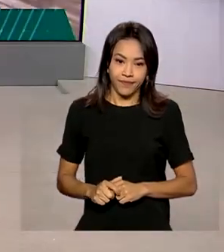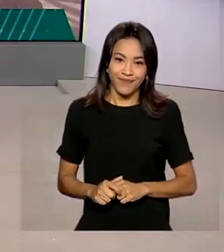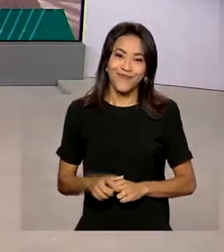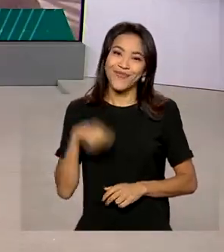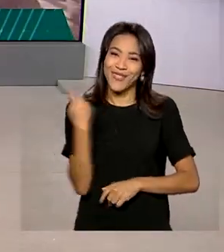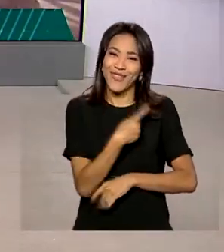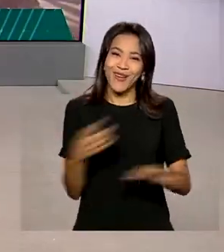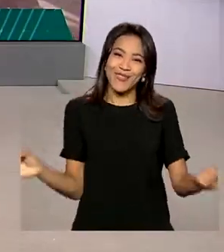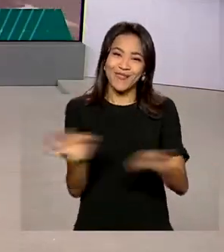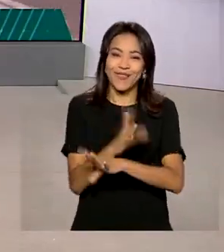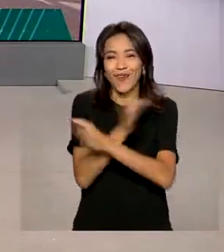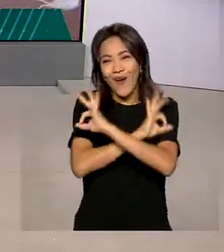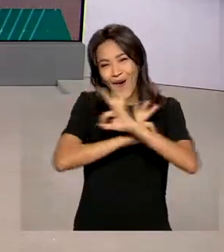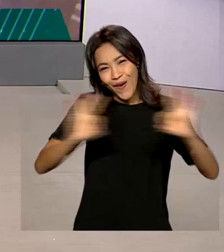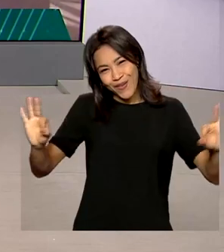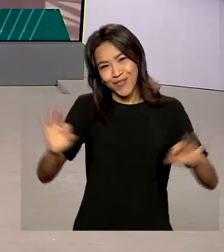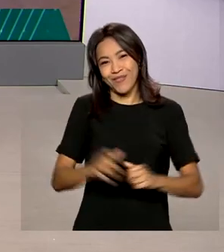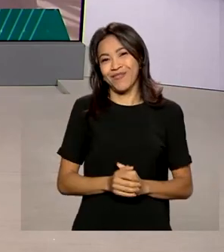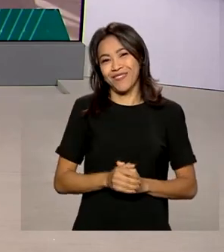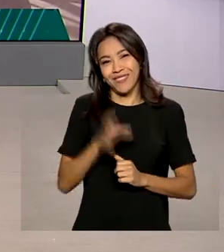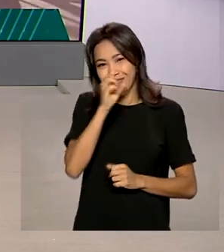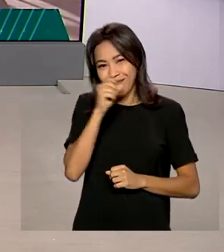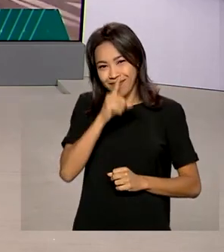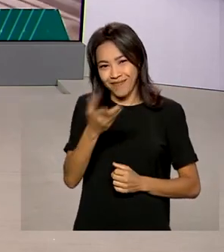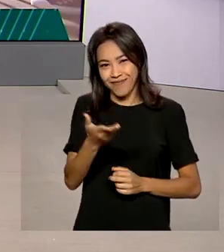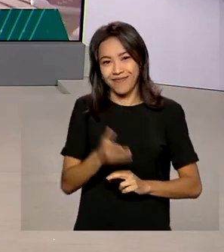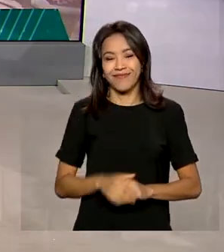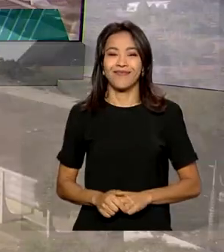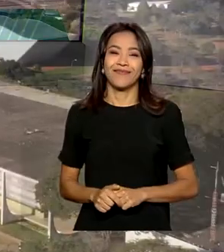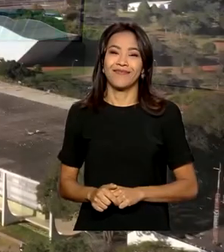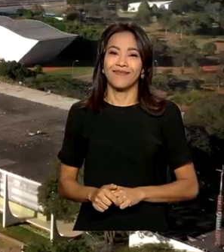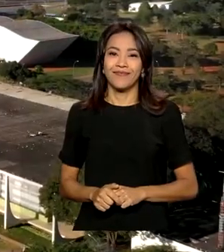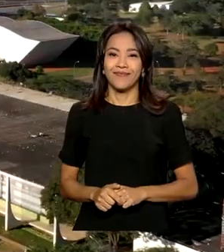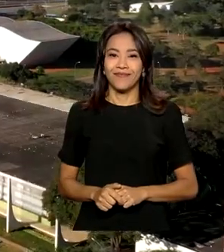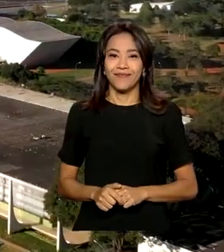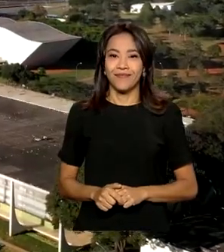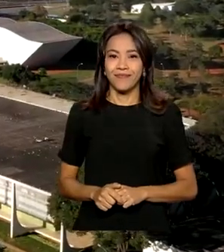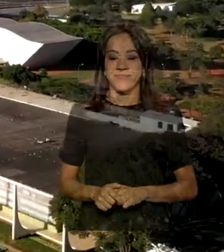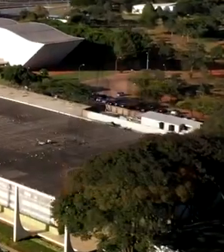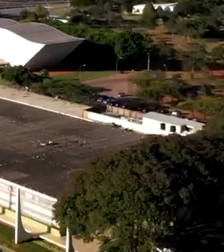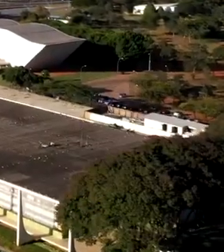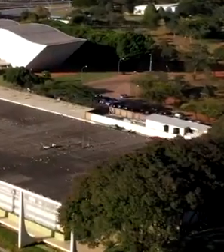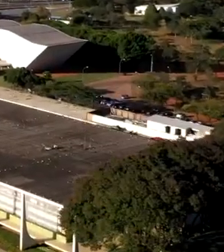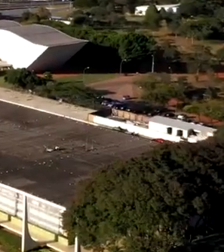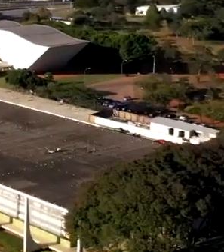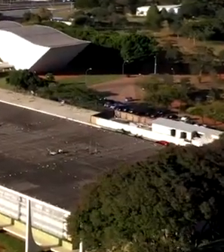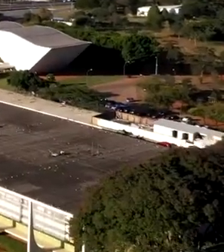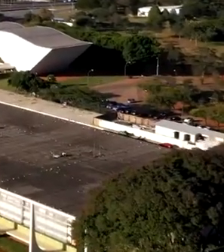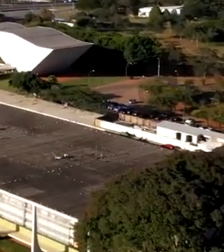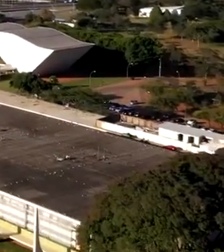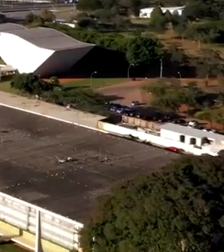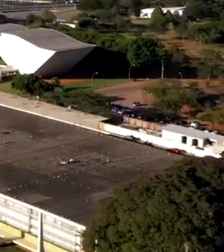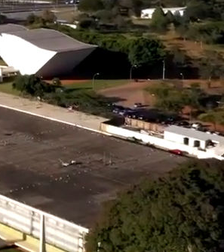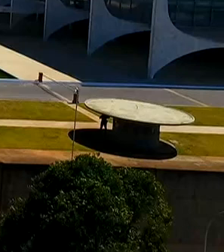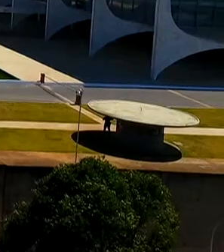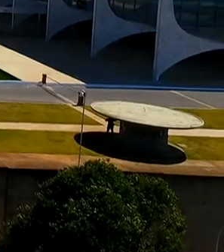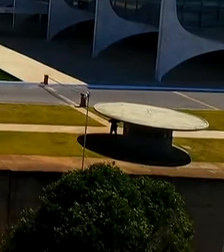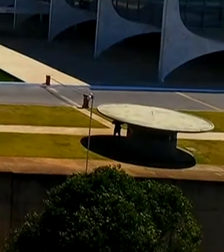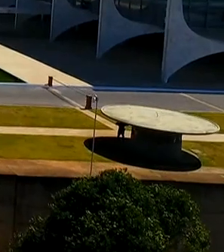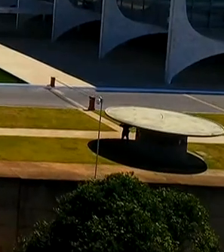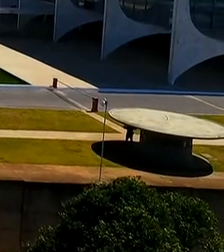A gente fica por aqui, um ótimo fim de semana para você. Tchau, tchau.